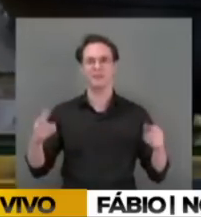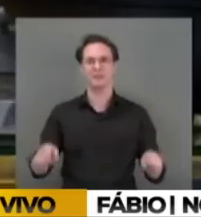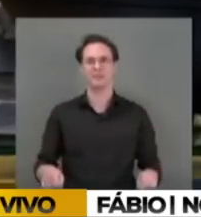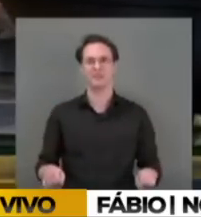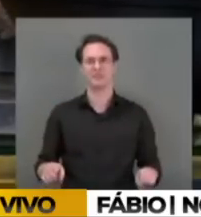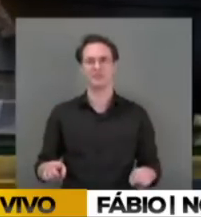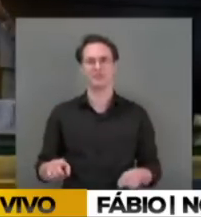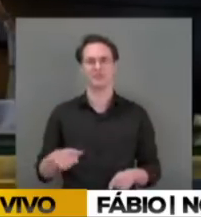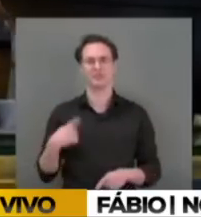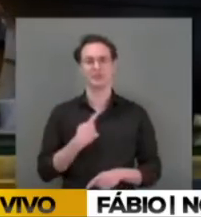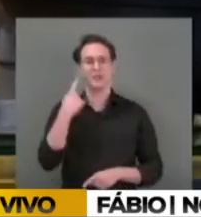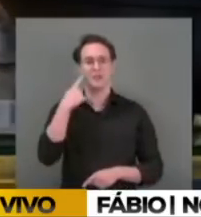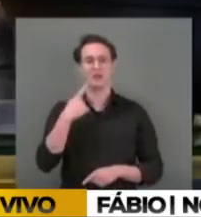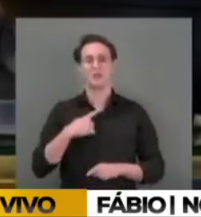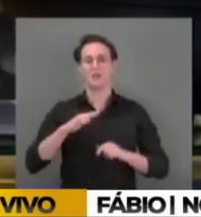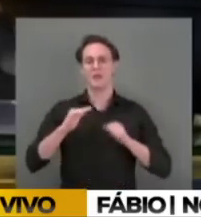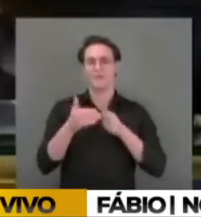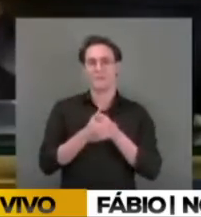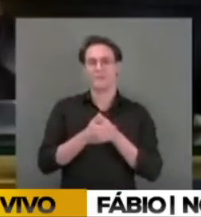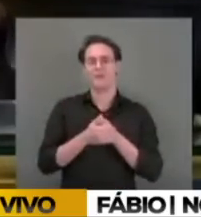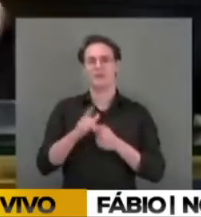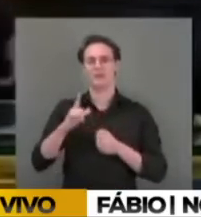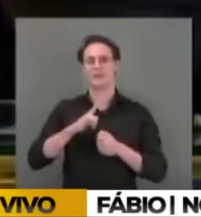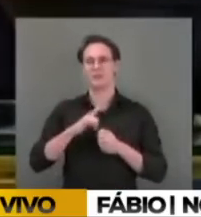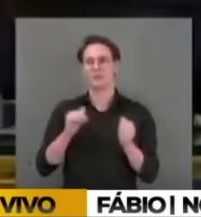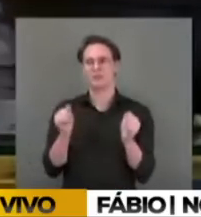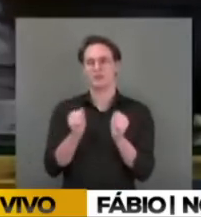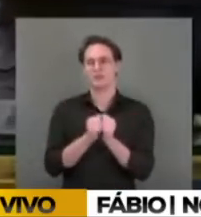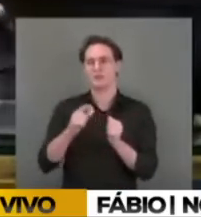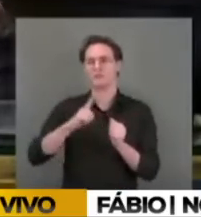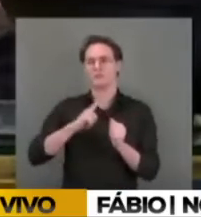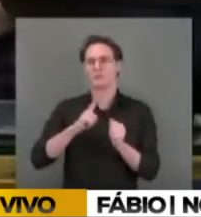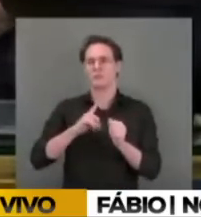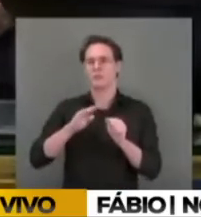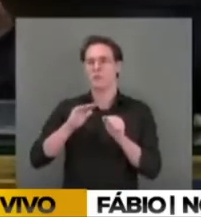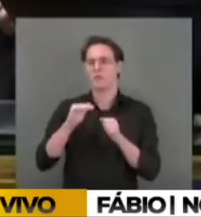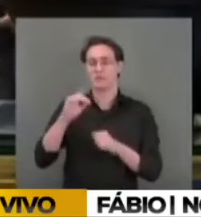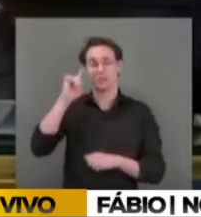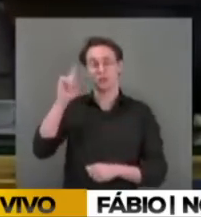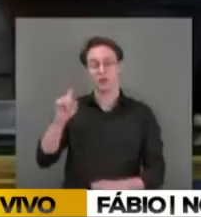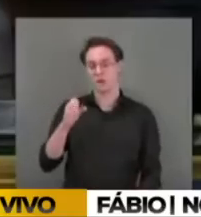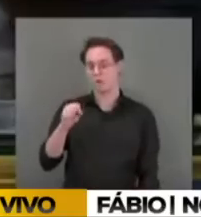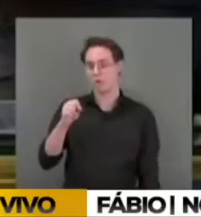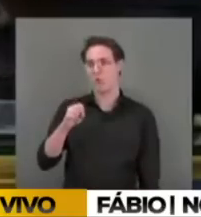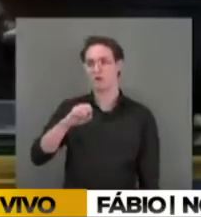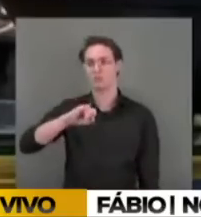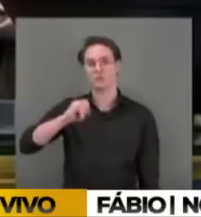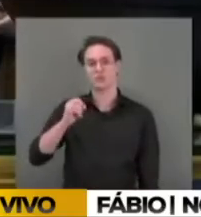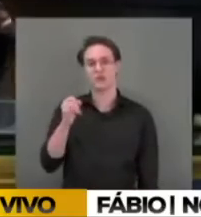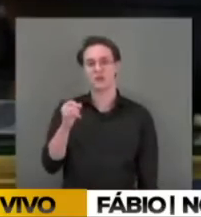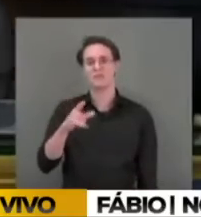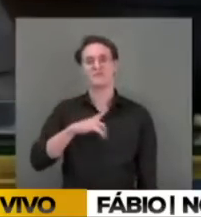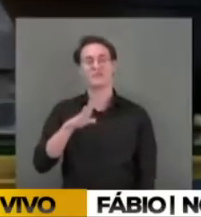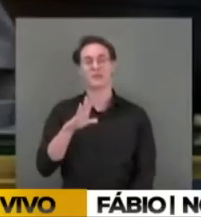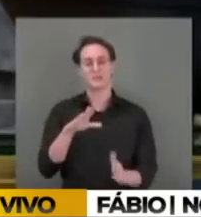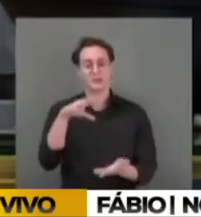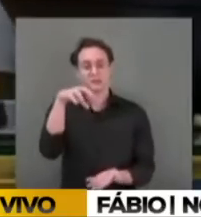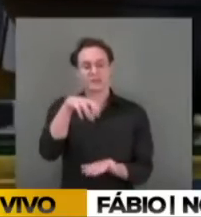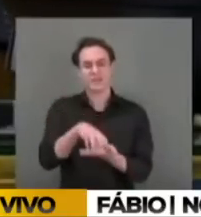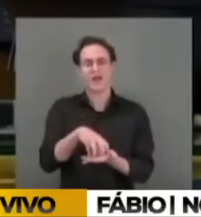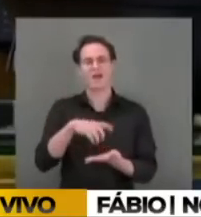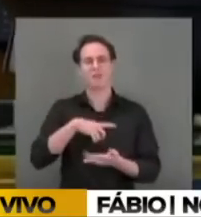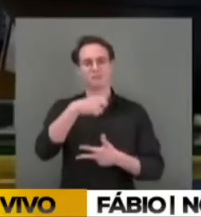os atos de ação e omissão ocorridos no último dia 8 de janeiro, nas sedes dos três